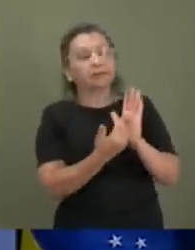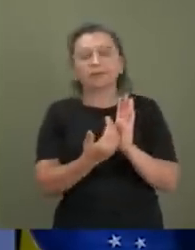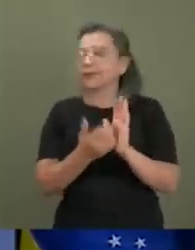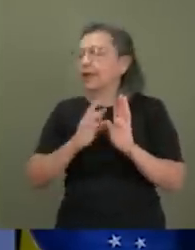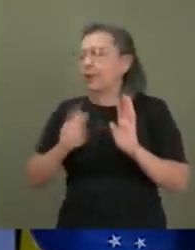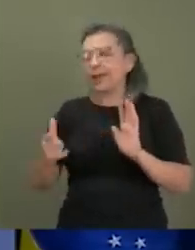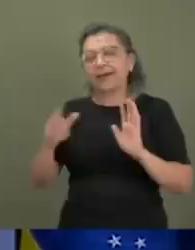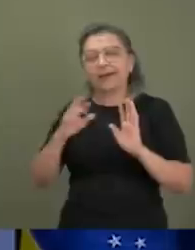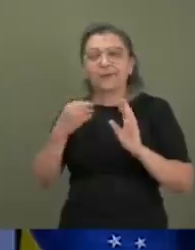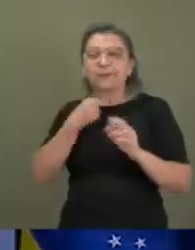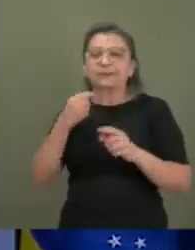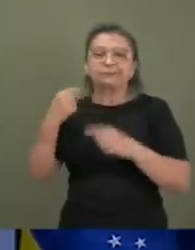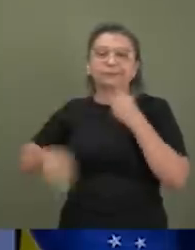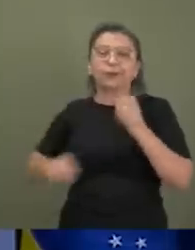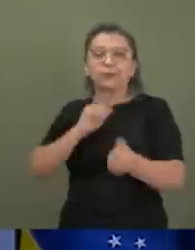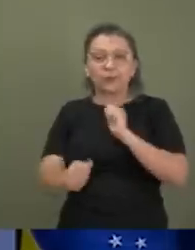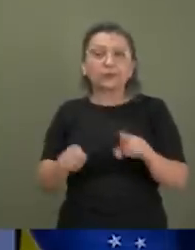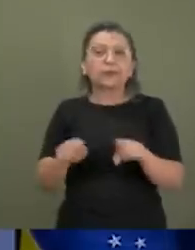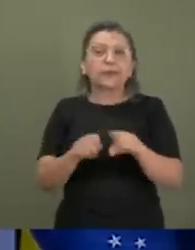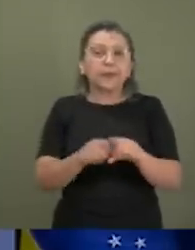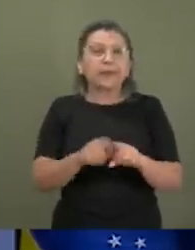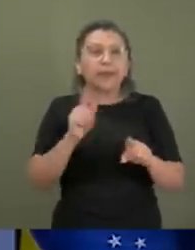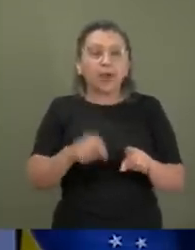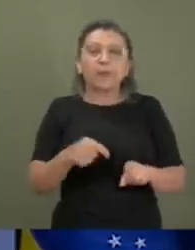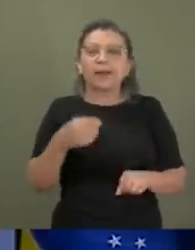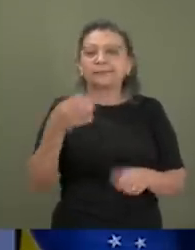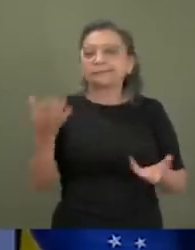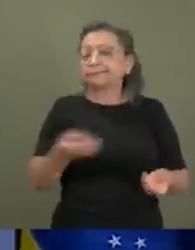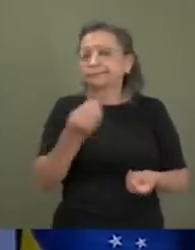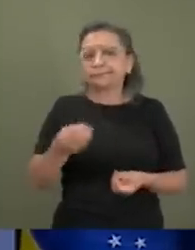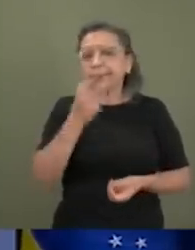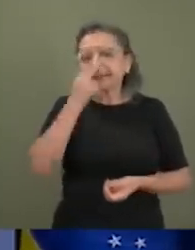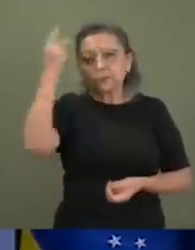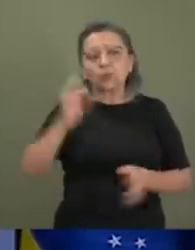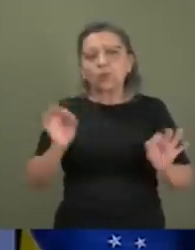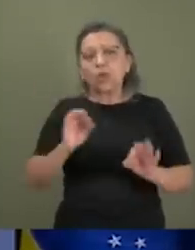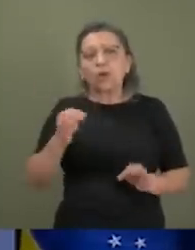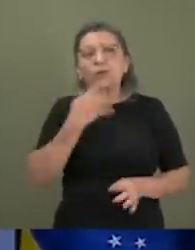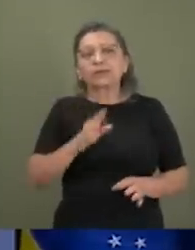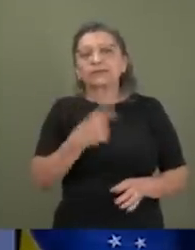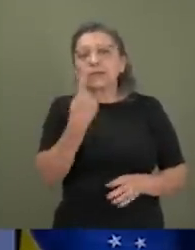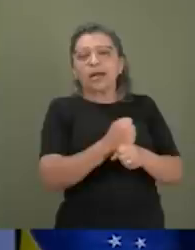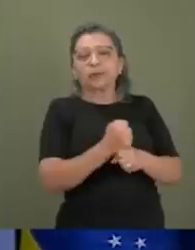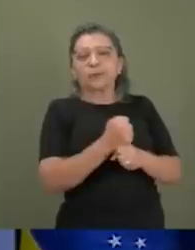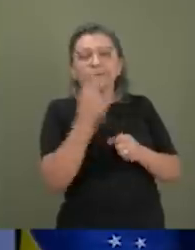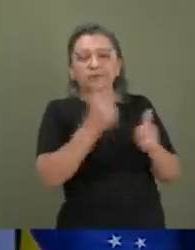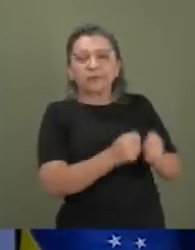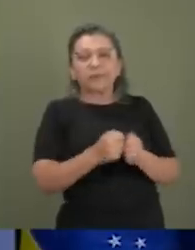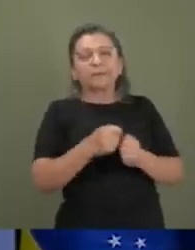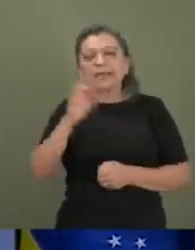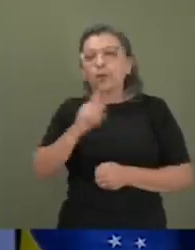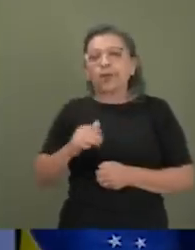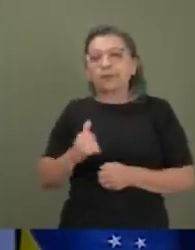ser considerados como esportes, o que também é uma afirmação de quem não passou nenhum ano luz de um videogame para achar que não é